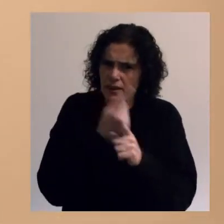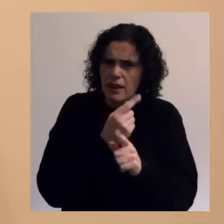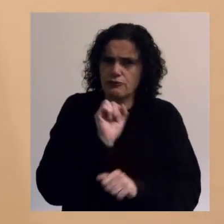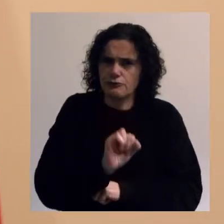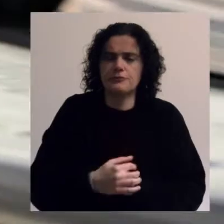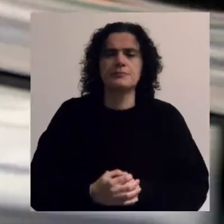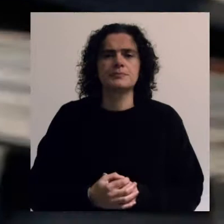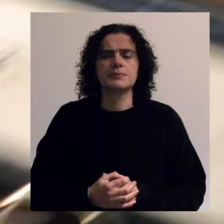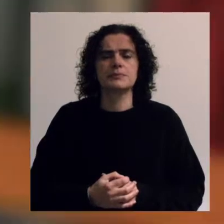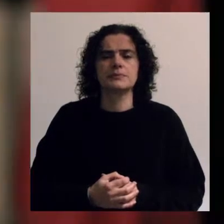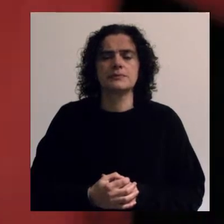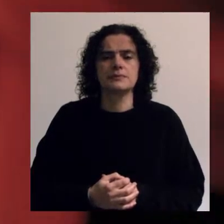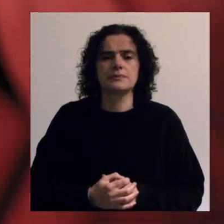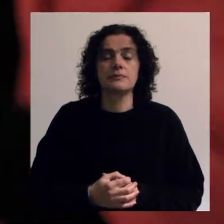atividades.